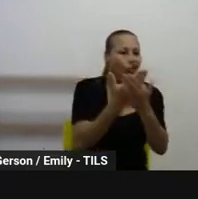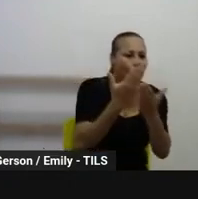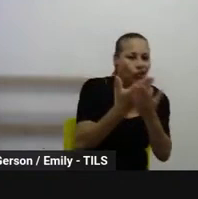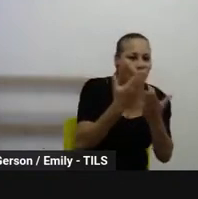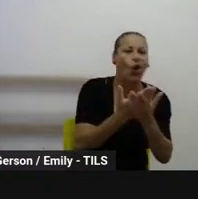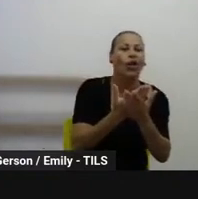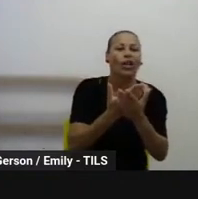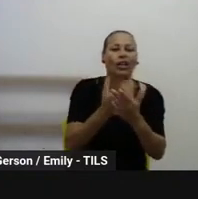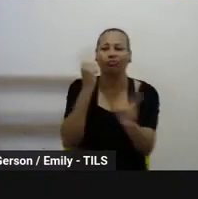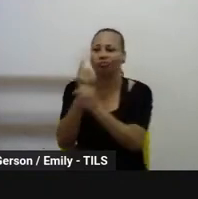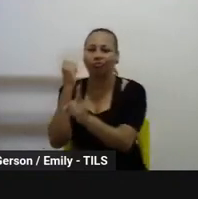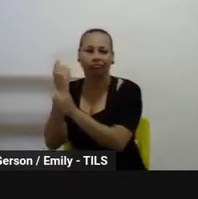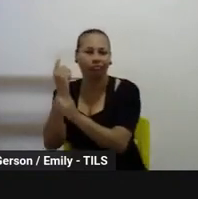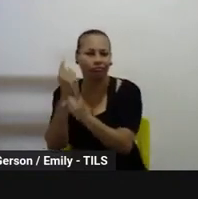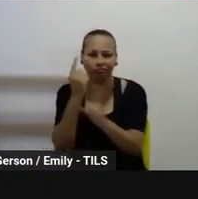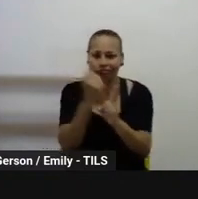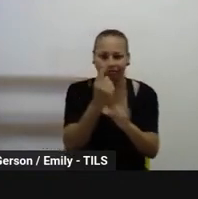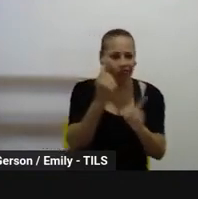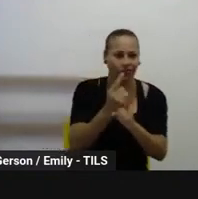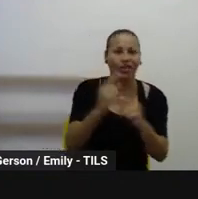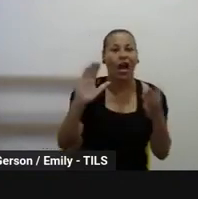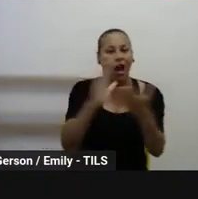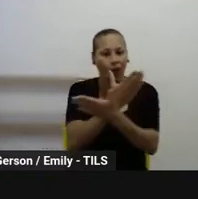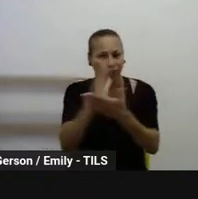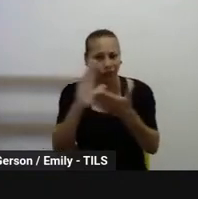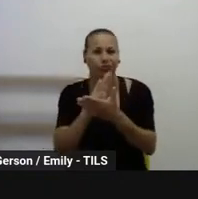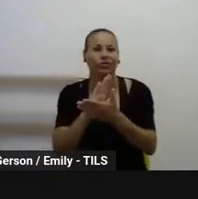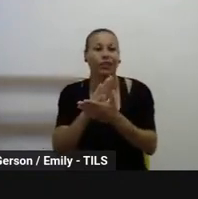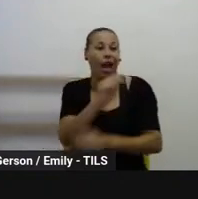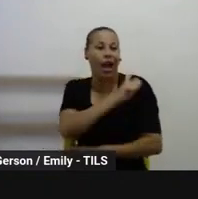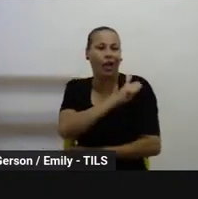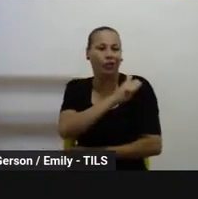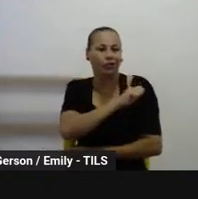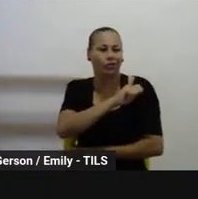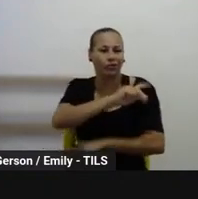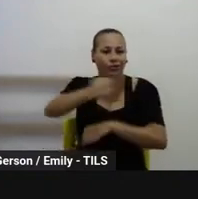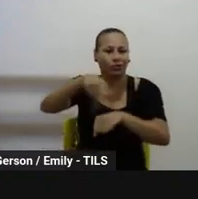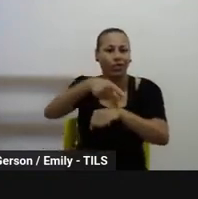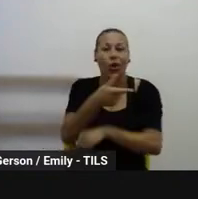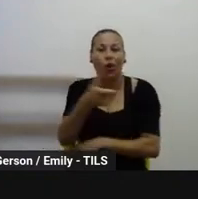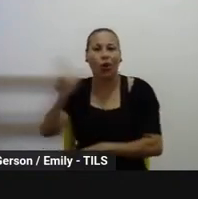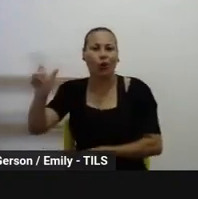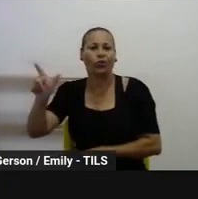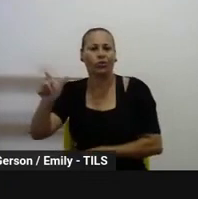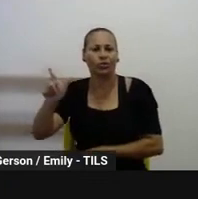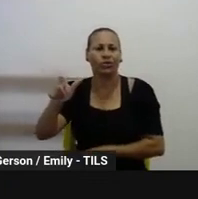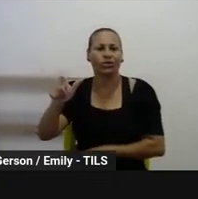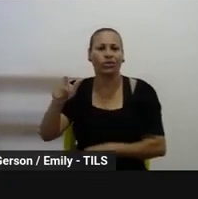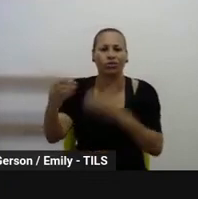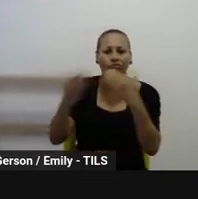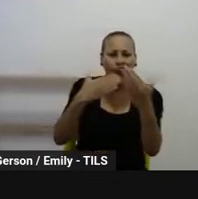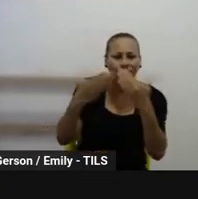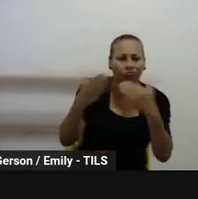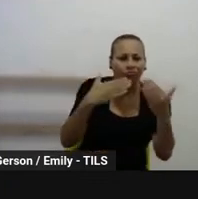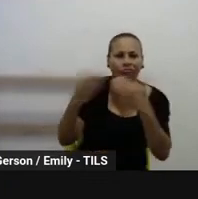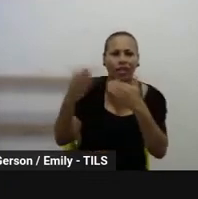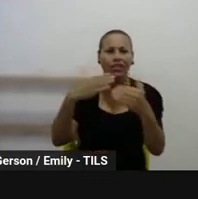primeira reunião com as gestoras no dia 16 de março, anteriormente passamos um formulário